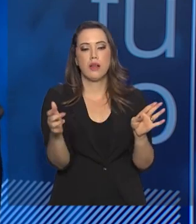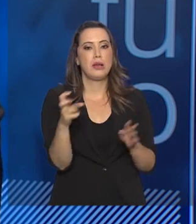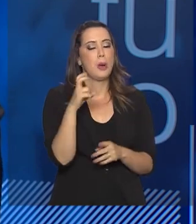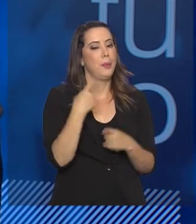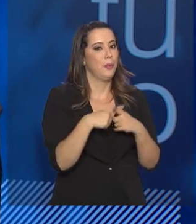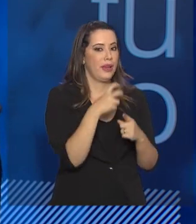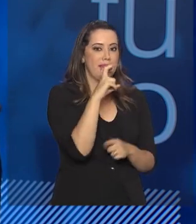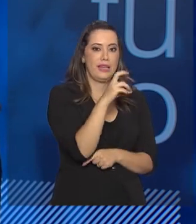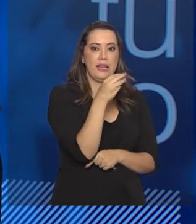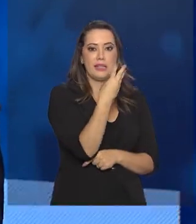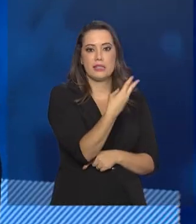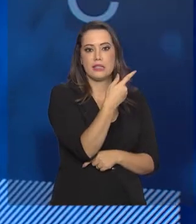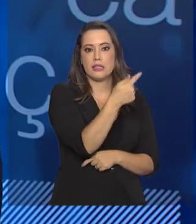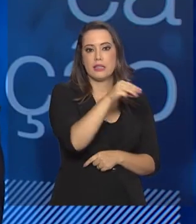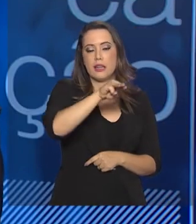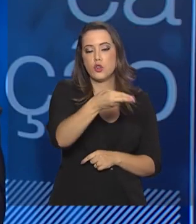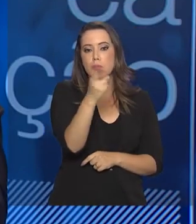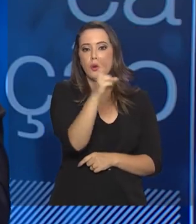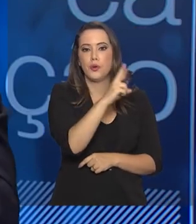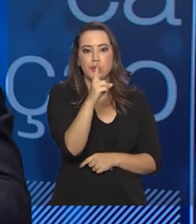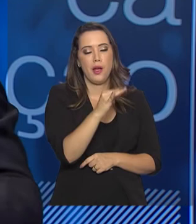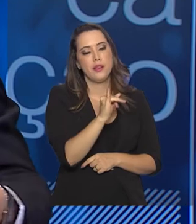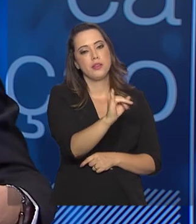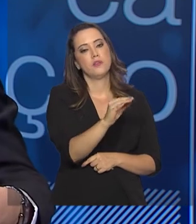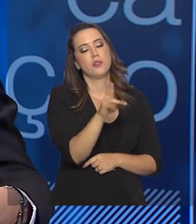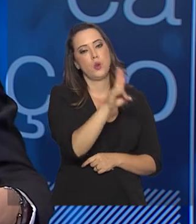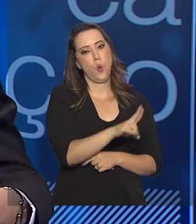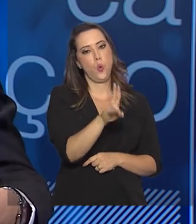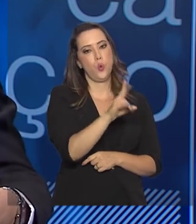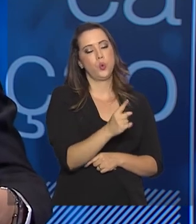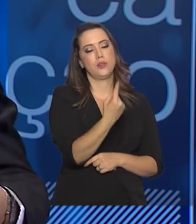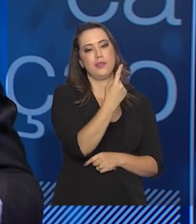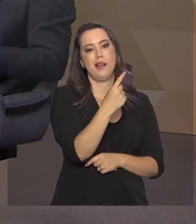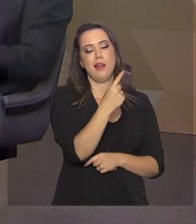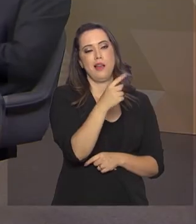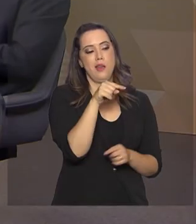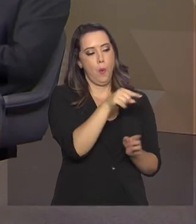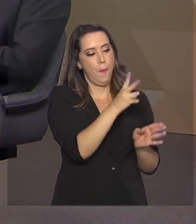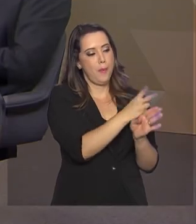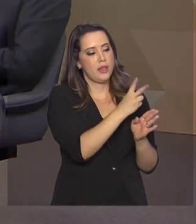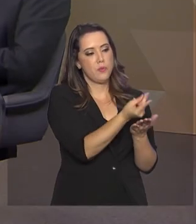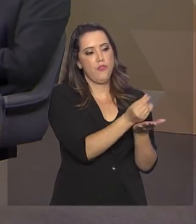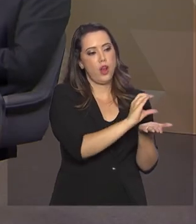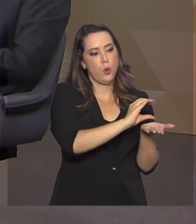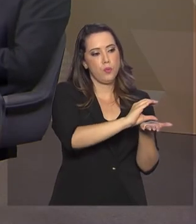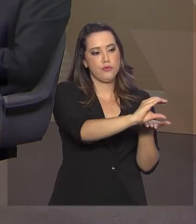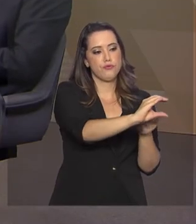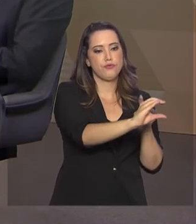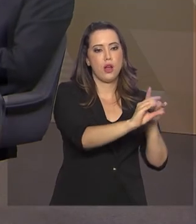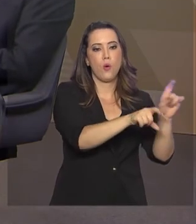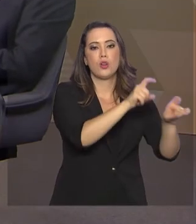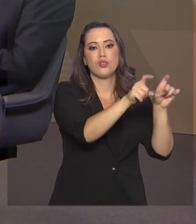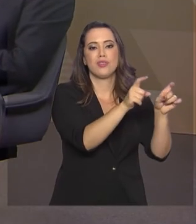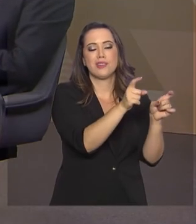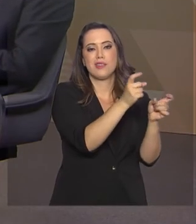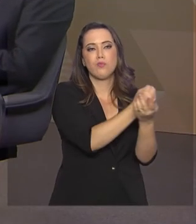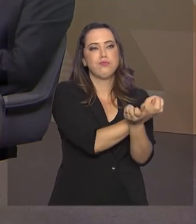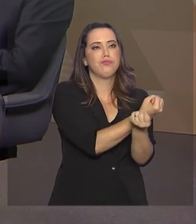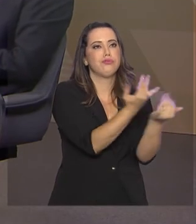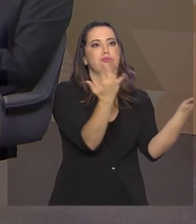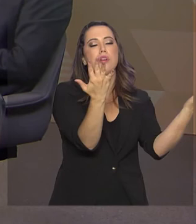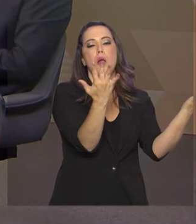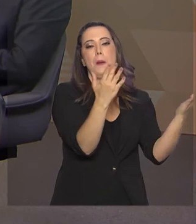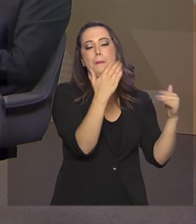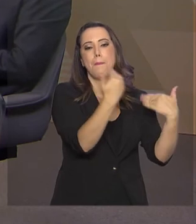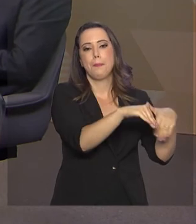que são gastos para fazer uma única prova, com a digitalização, a vai poder fazer várias provas. Então, o aluno, no futuro, ele vai fazer a prova como